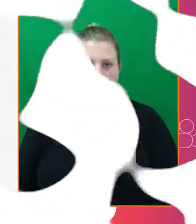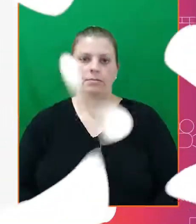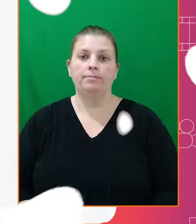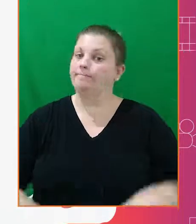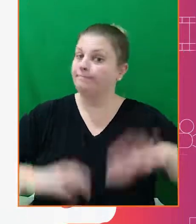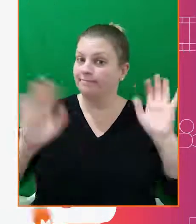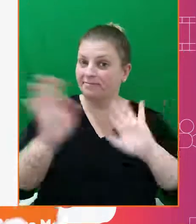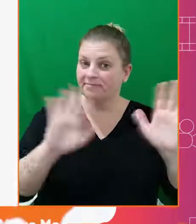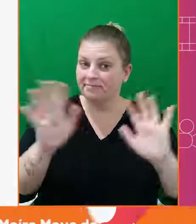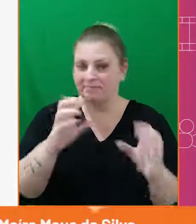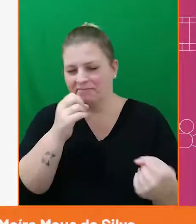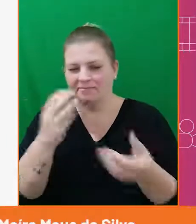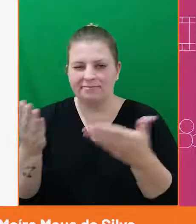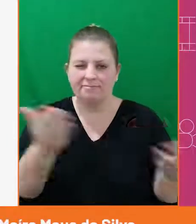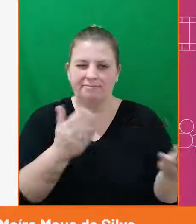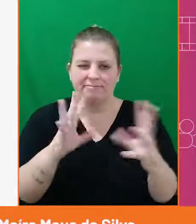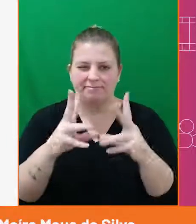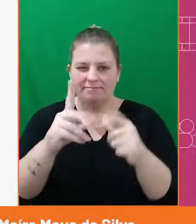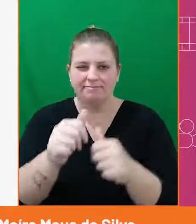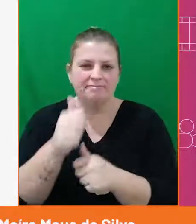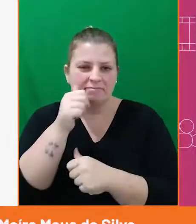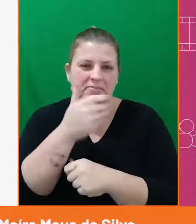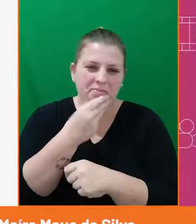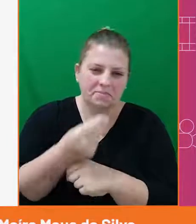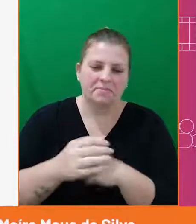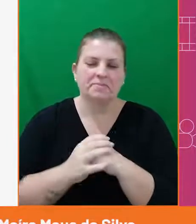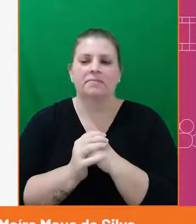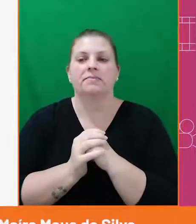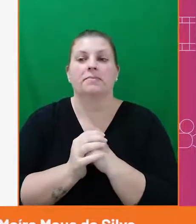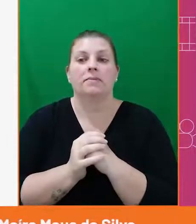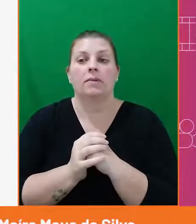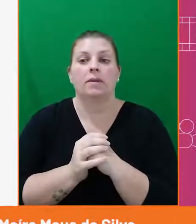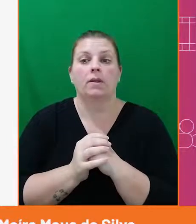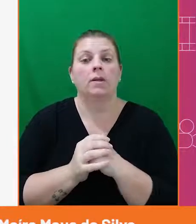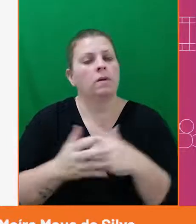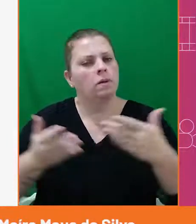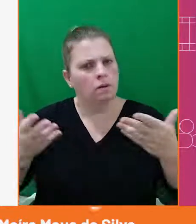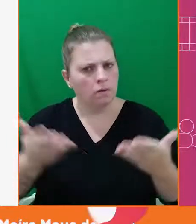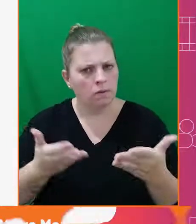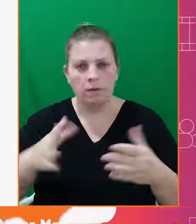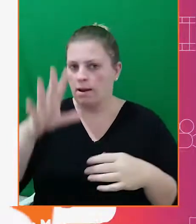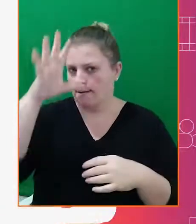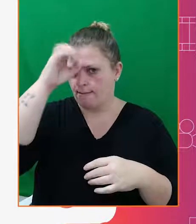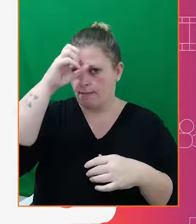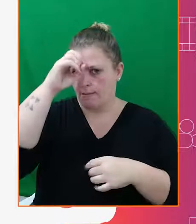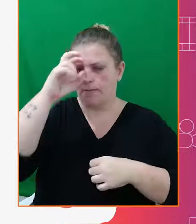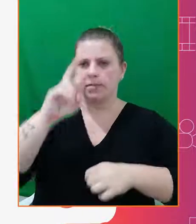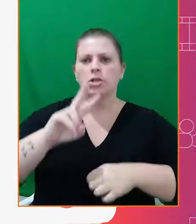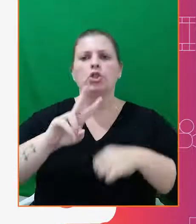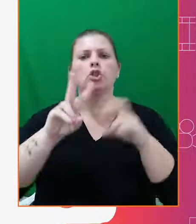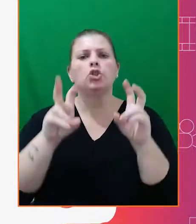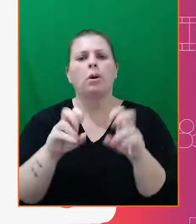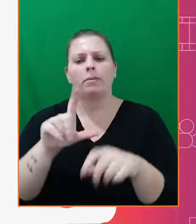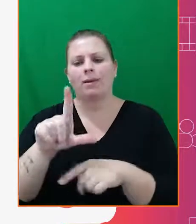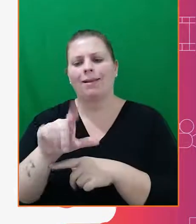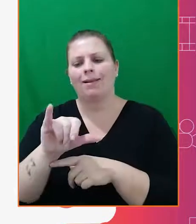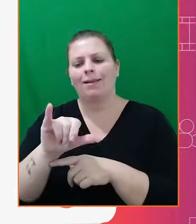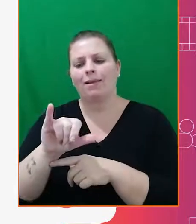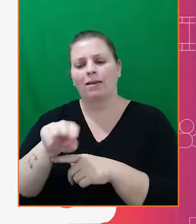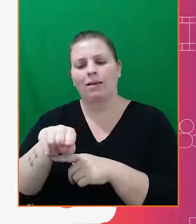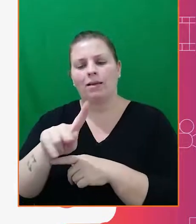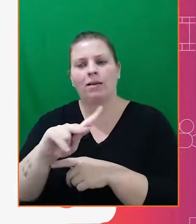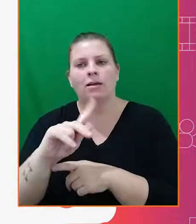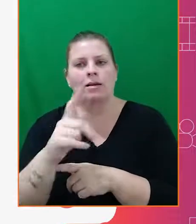Olá, seja bem-vindo e bem-vinda! Nessa aula, vamos aprender sobre as linhas de ação